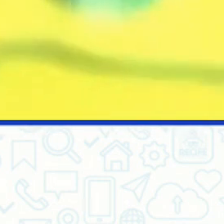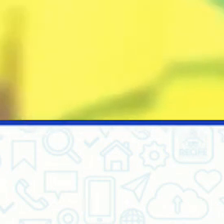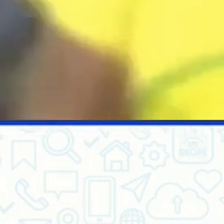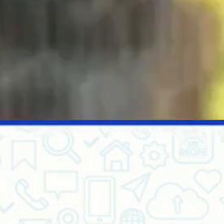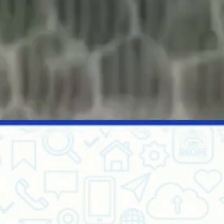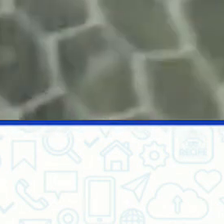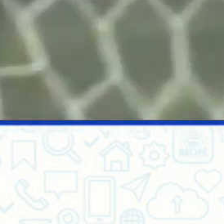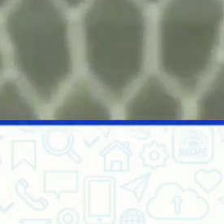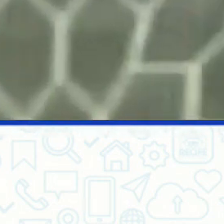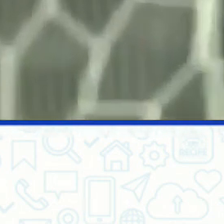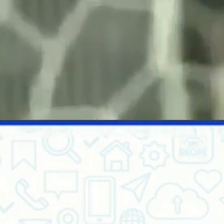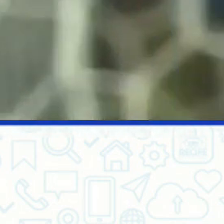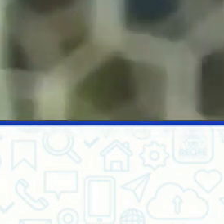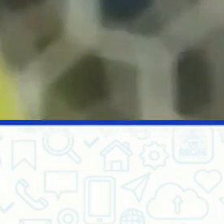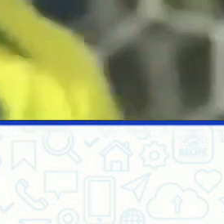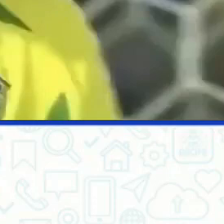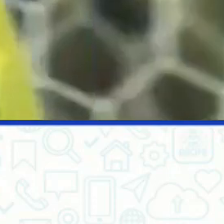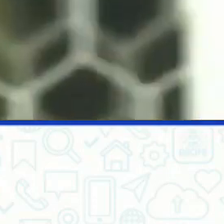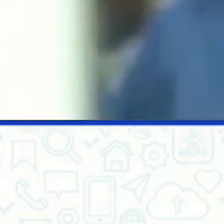ainda tocou na bola,